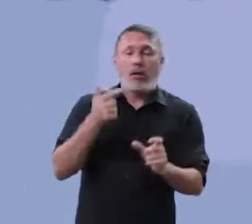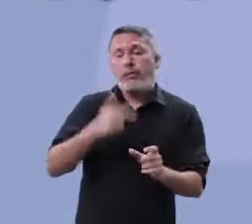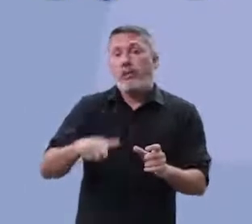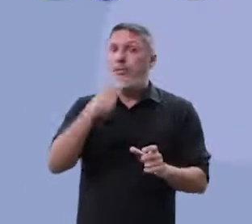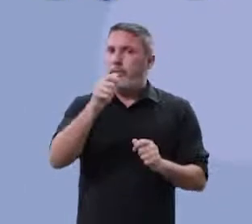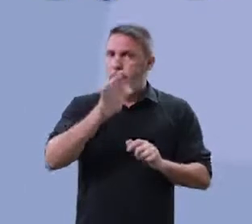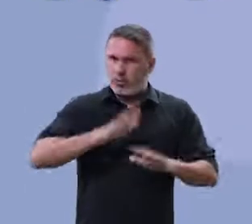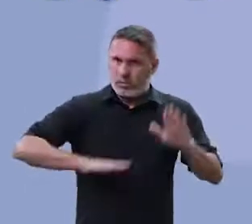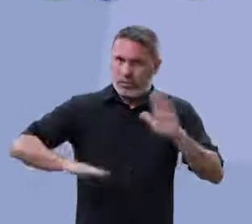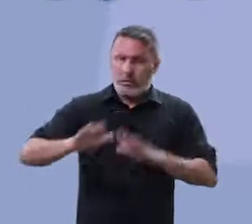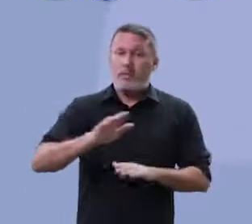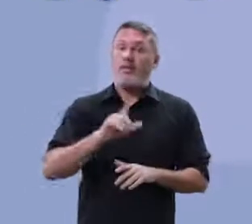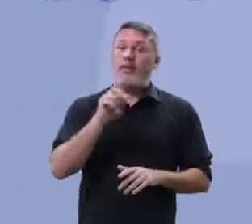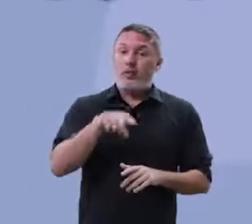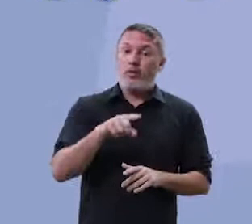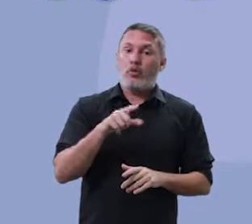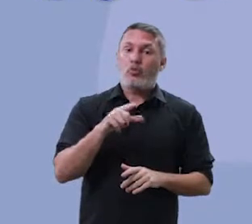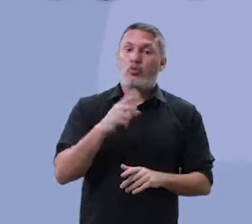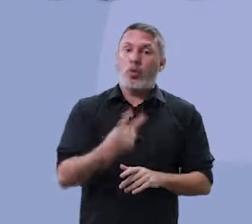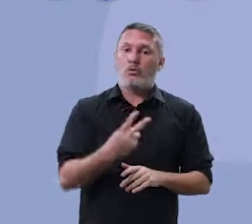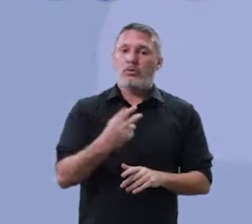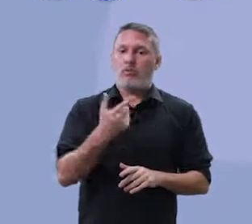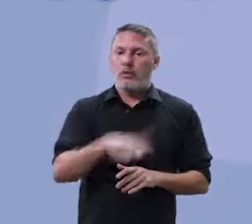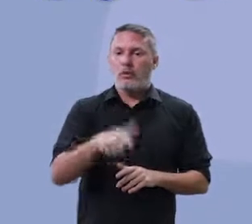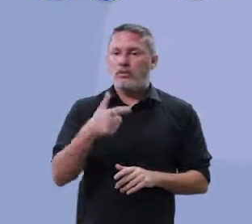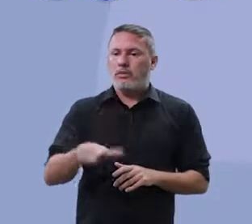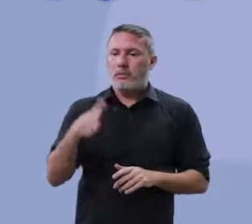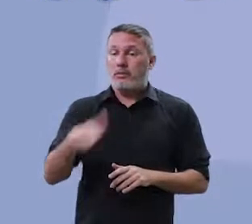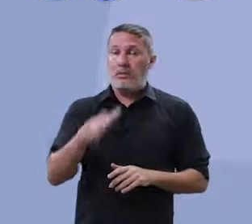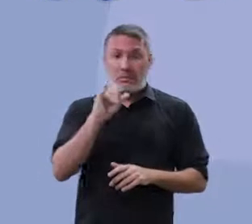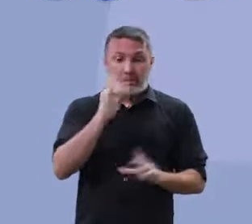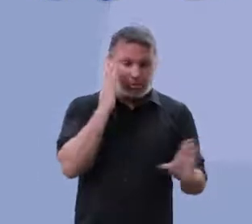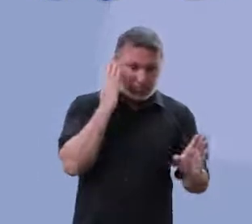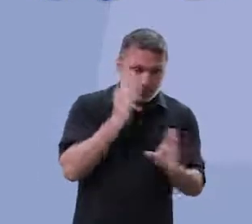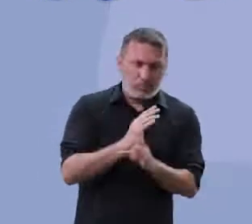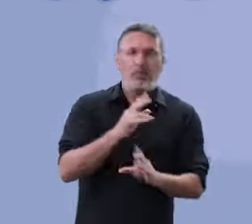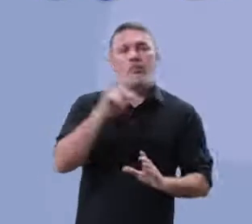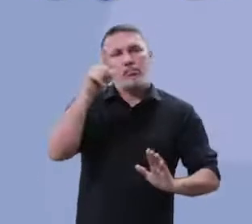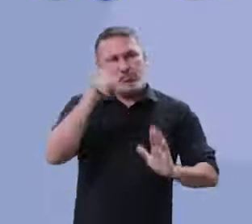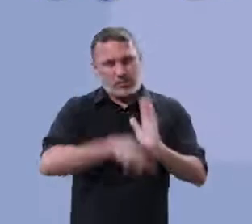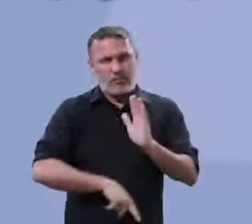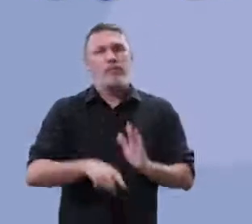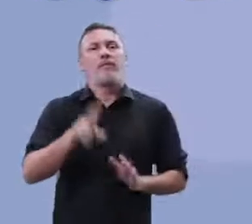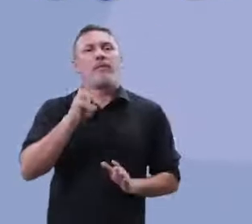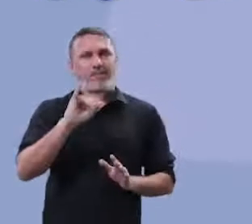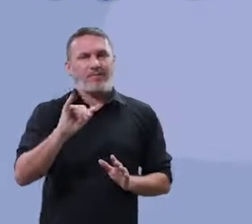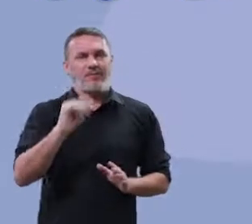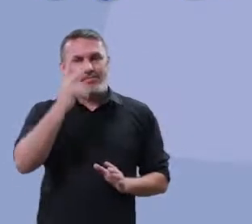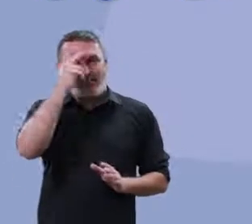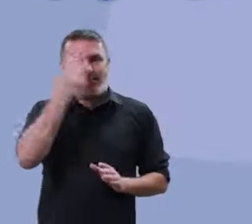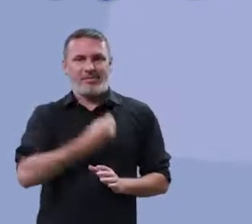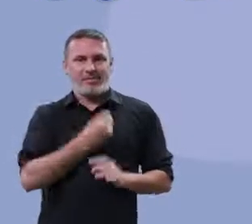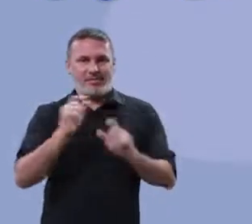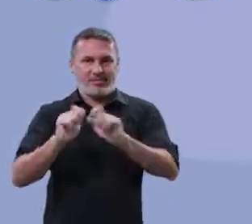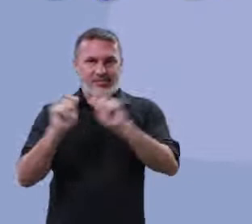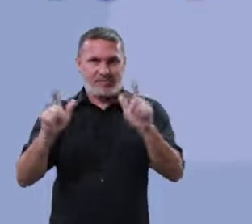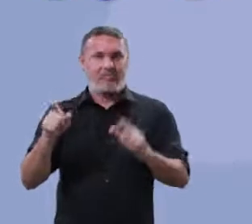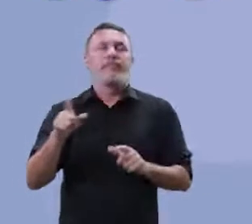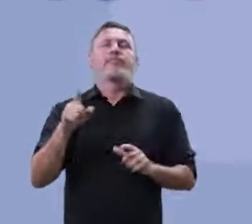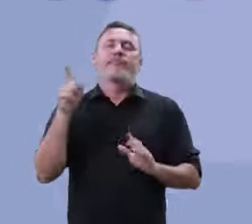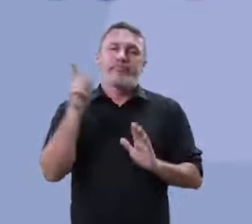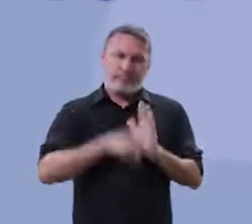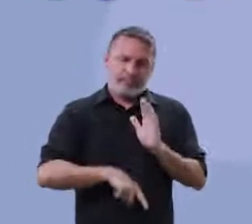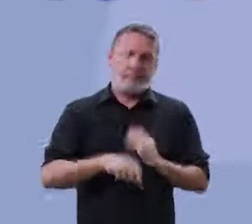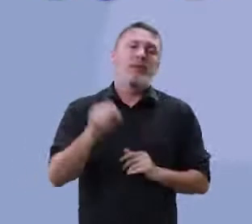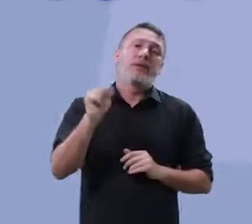Tome muito cuidado com esse processo de duplicação porque você será penalizado. E esse candidato foi penalizado. Professor, sim.